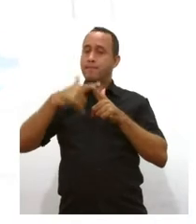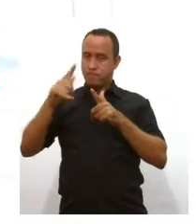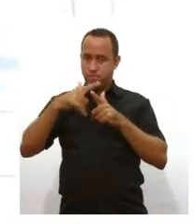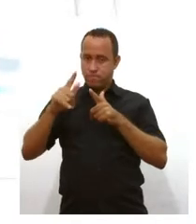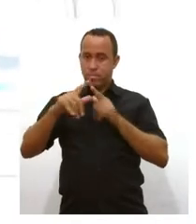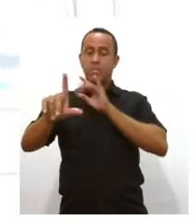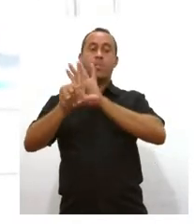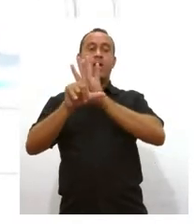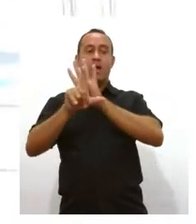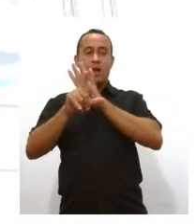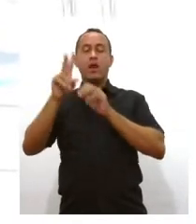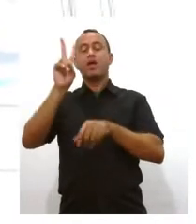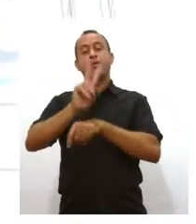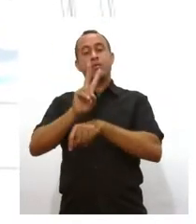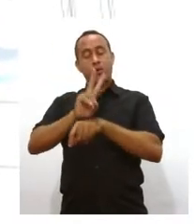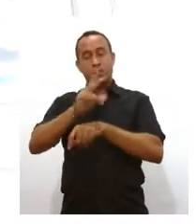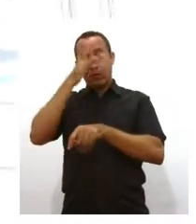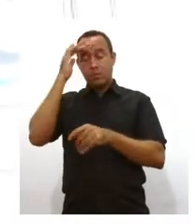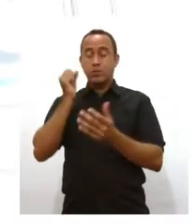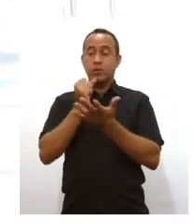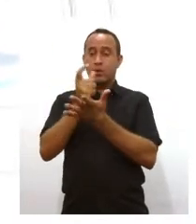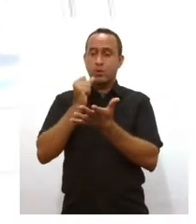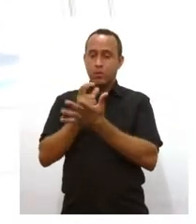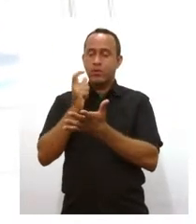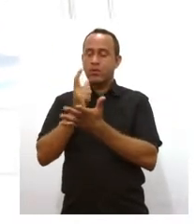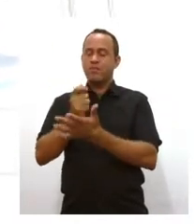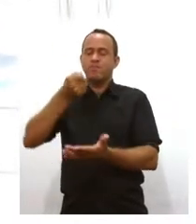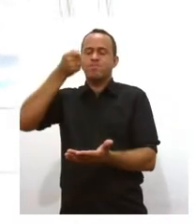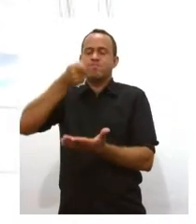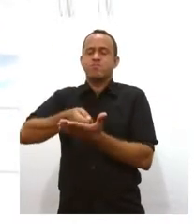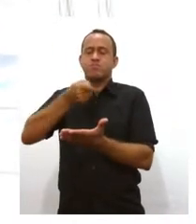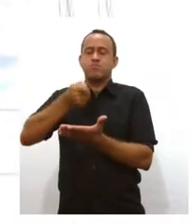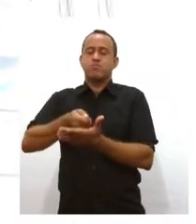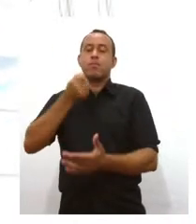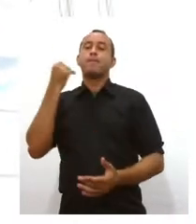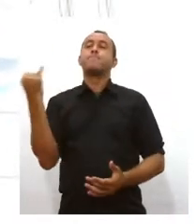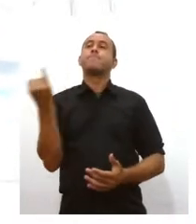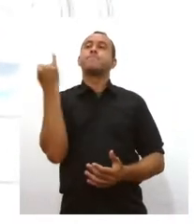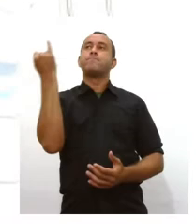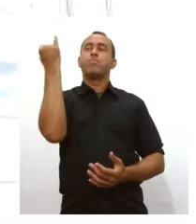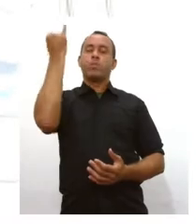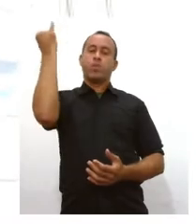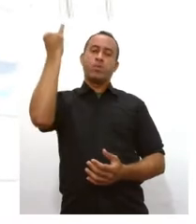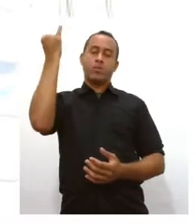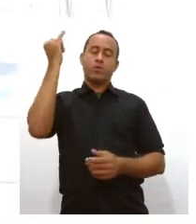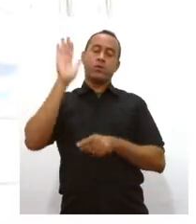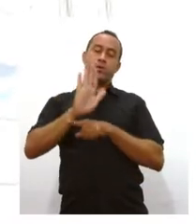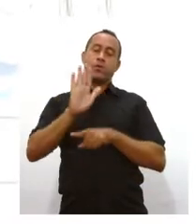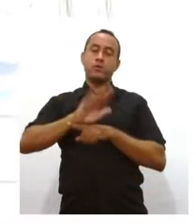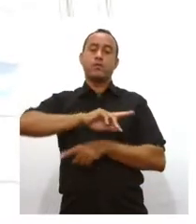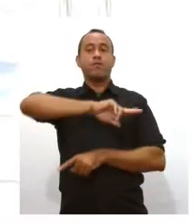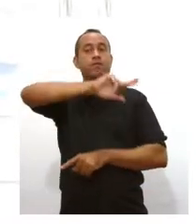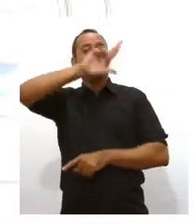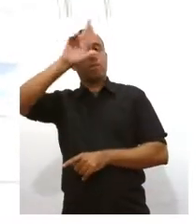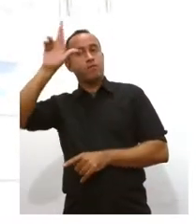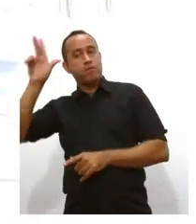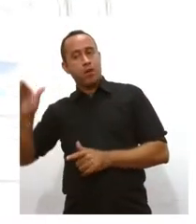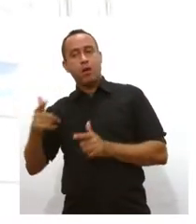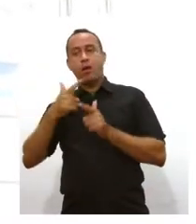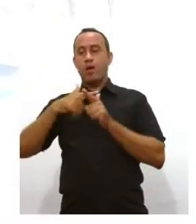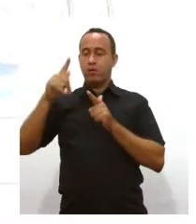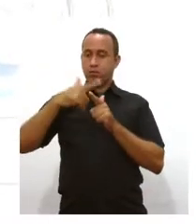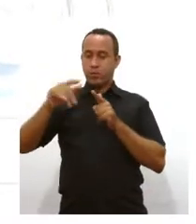lei de proteção ao consumidor foi extremamente importante e eficaz para reger vários e diversos